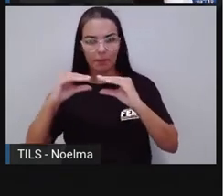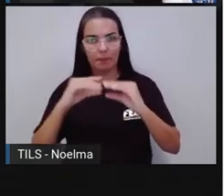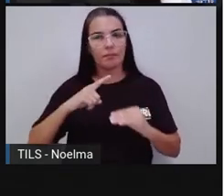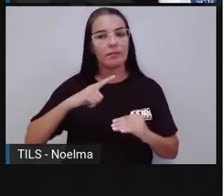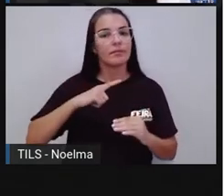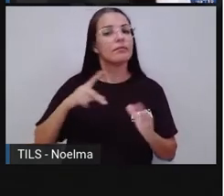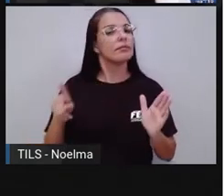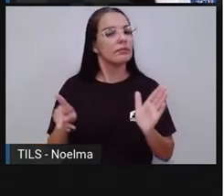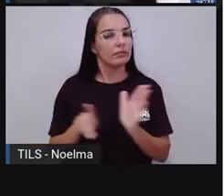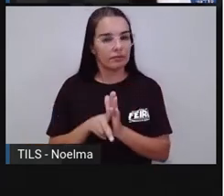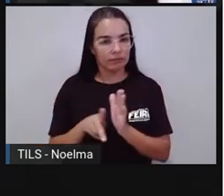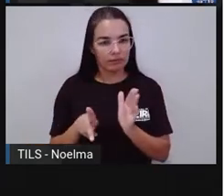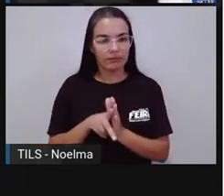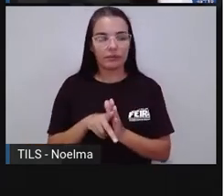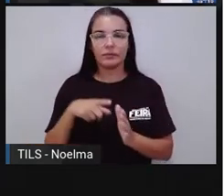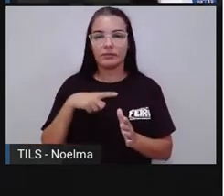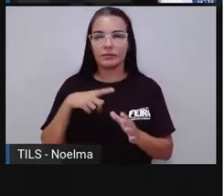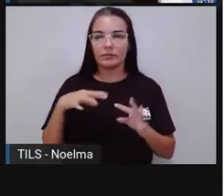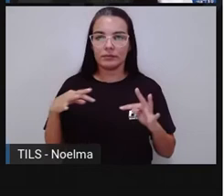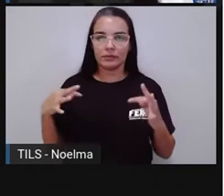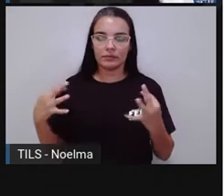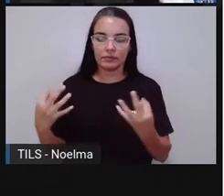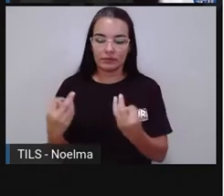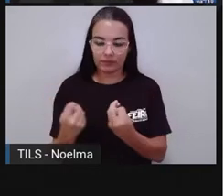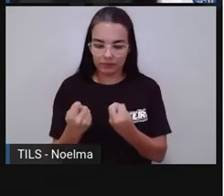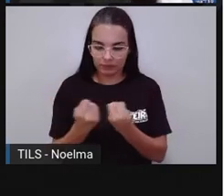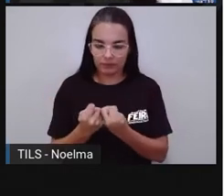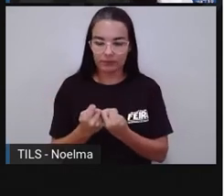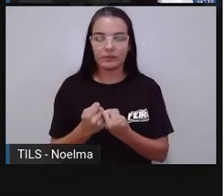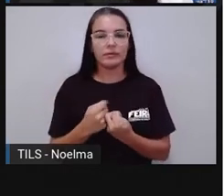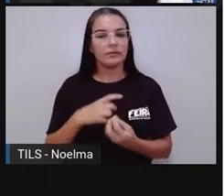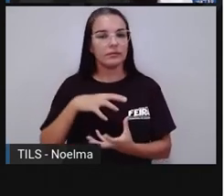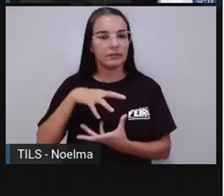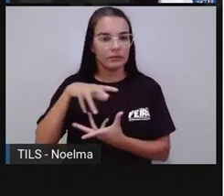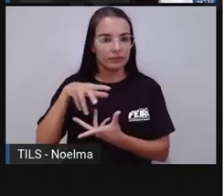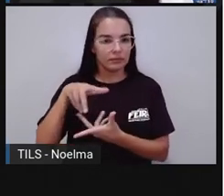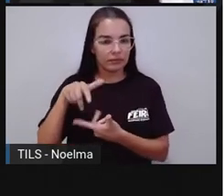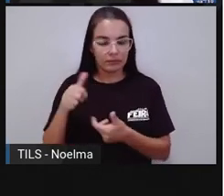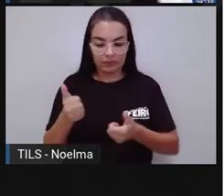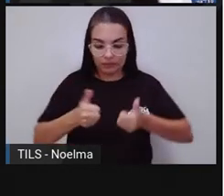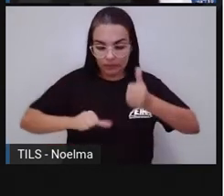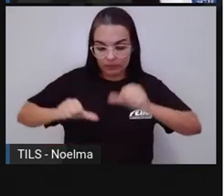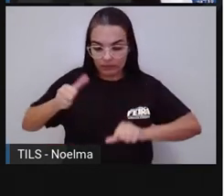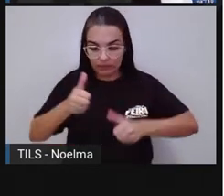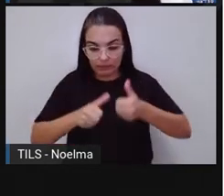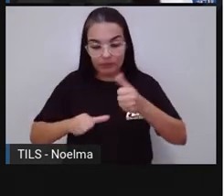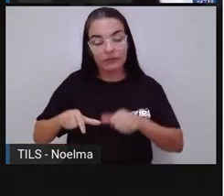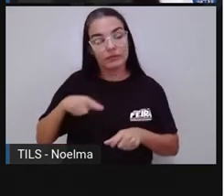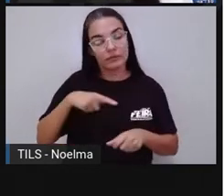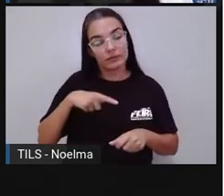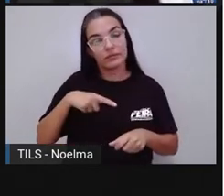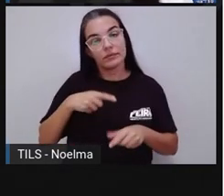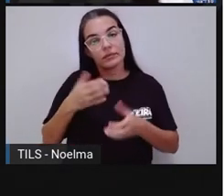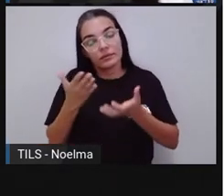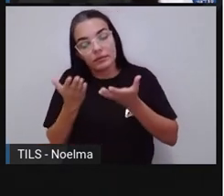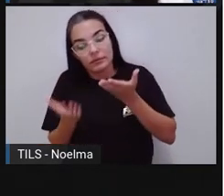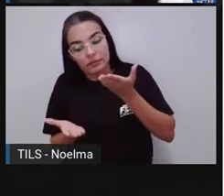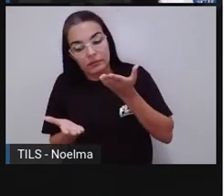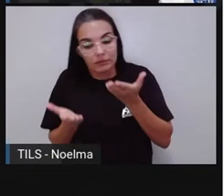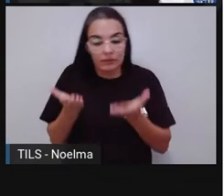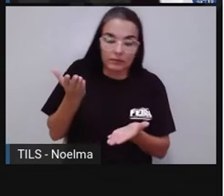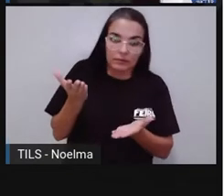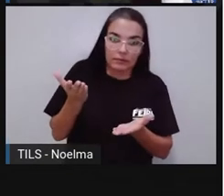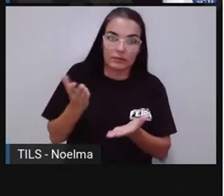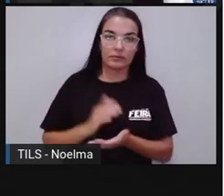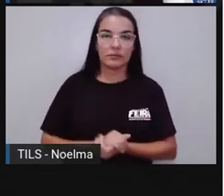outras propriedades que a matéria possui, que é três substâncias possui, existe aí a densidade.